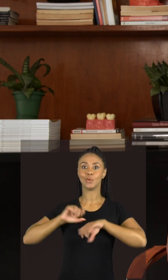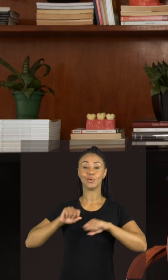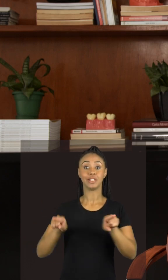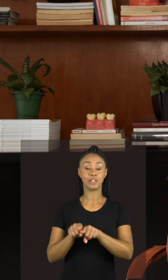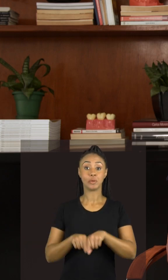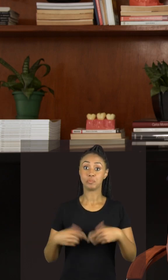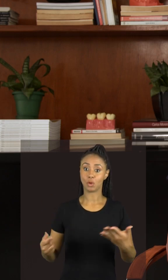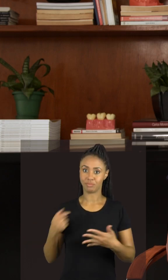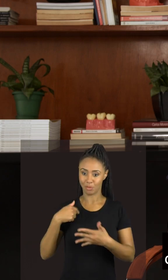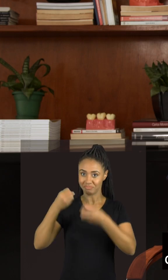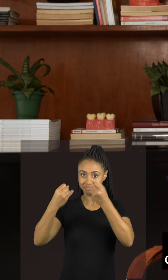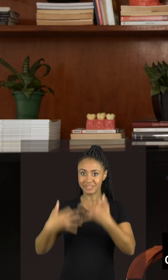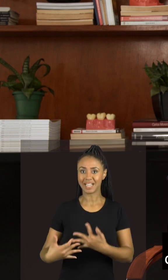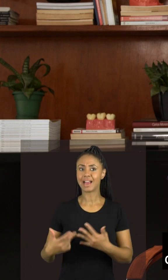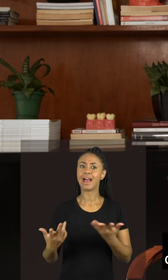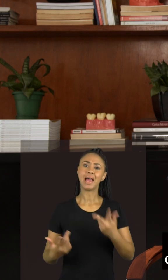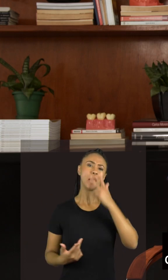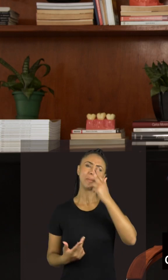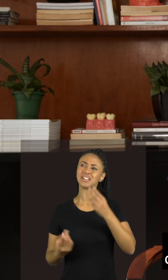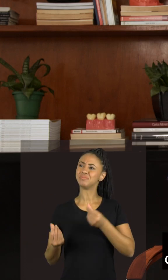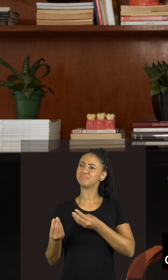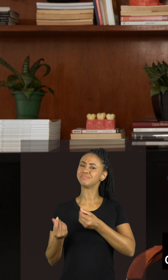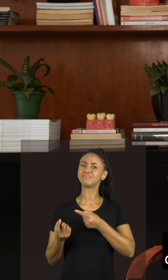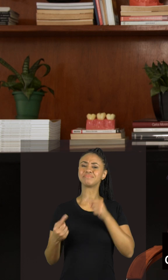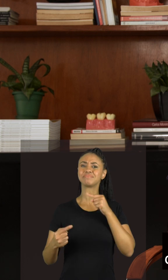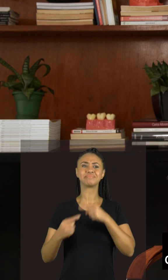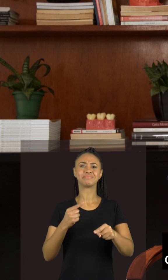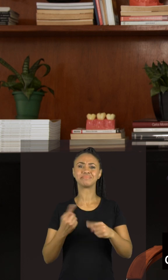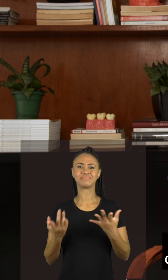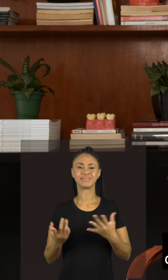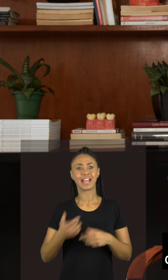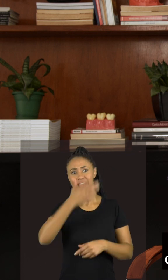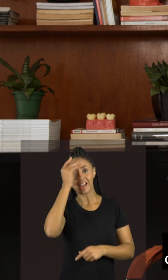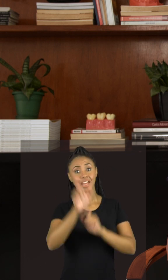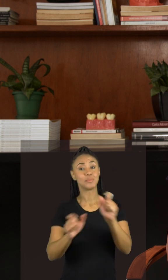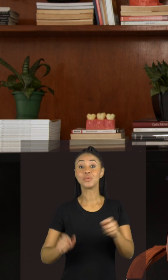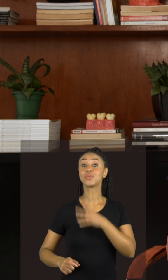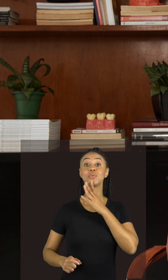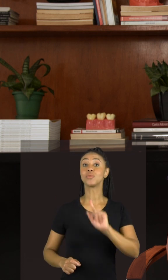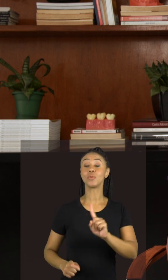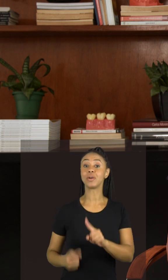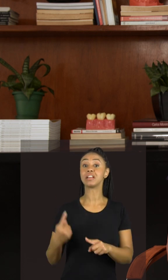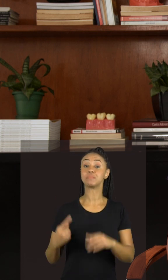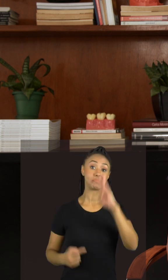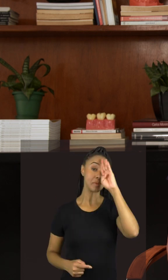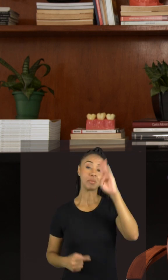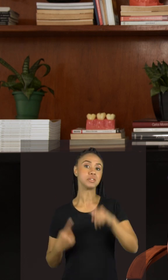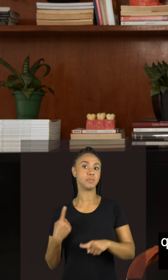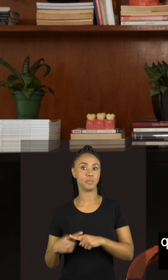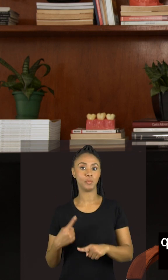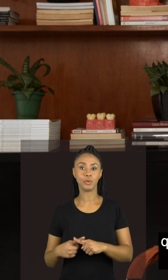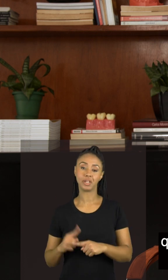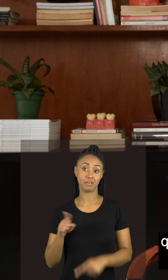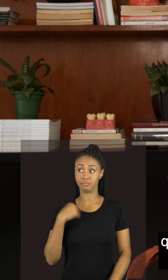parece um pouco distante, assim, do conhecimento das pessoas, principalmente se a gente levar em conta